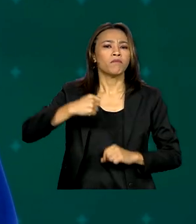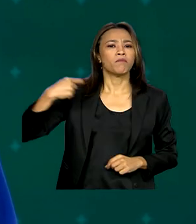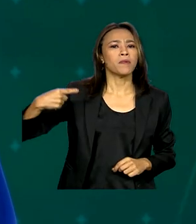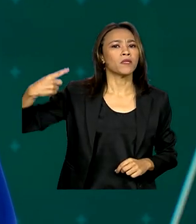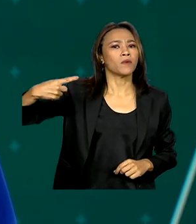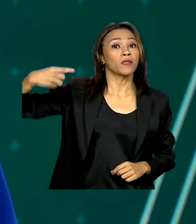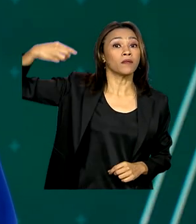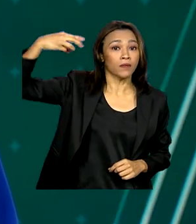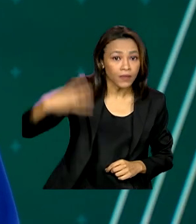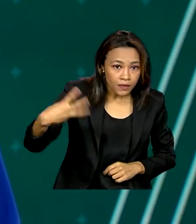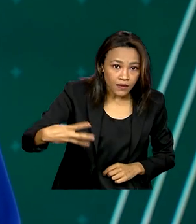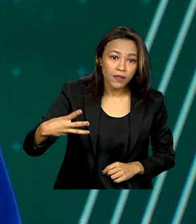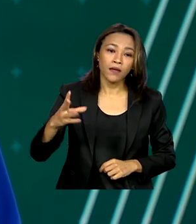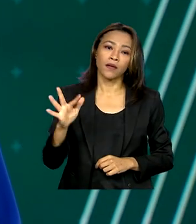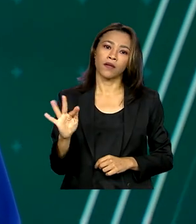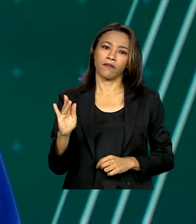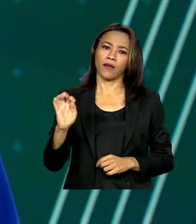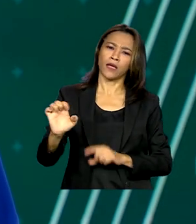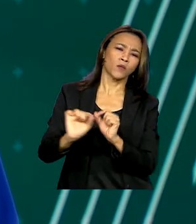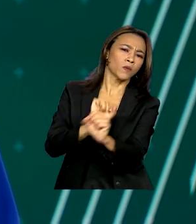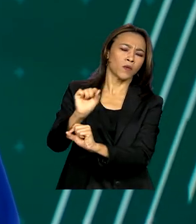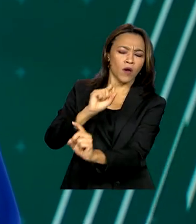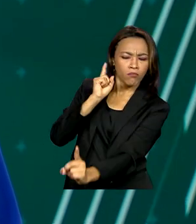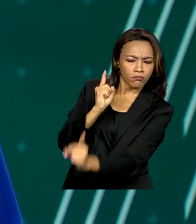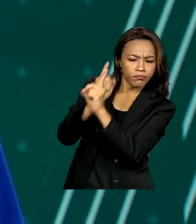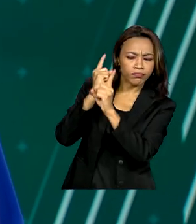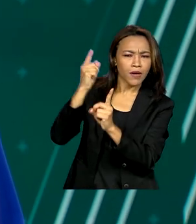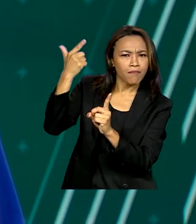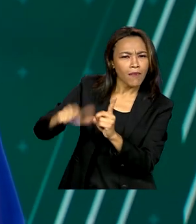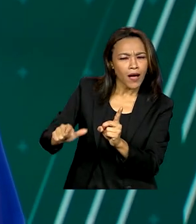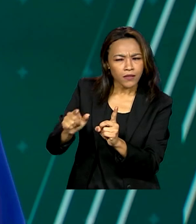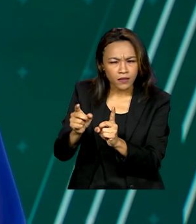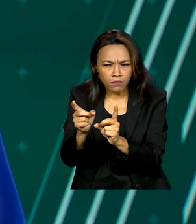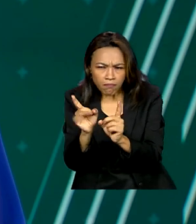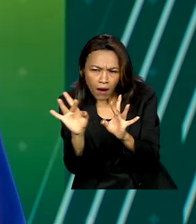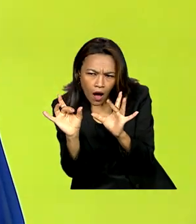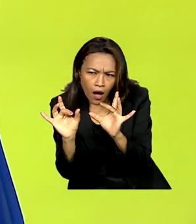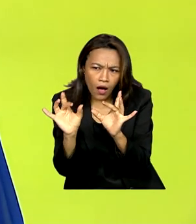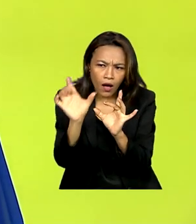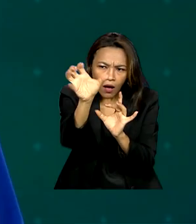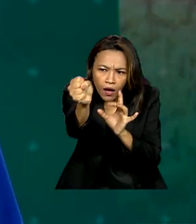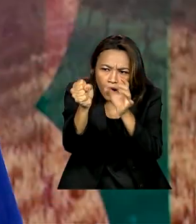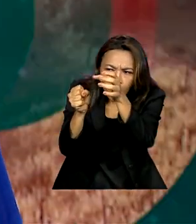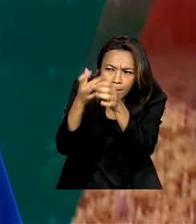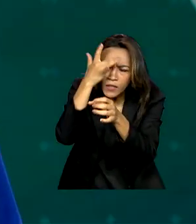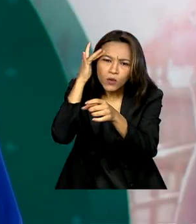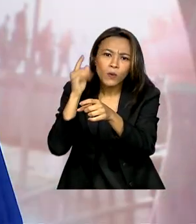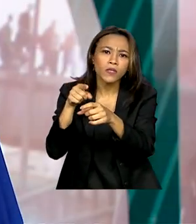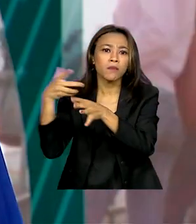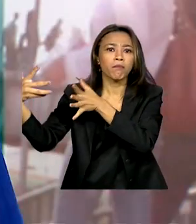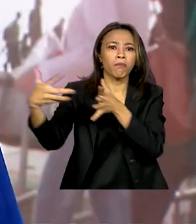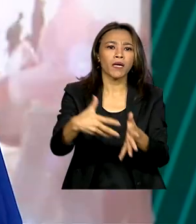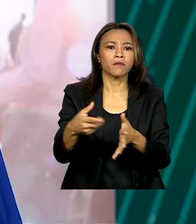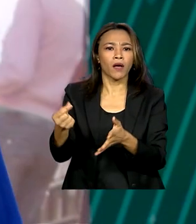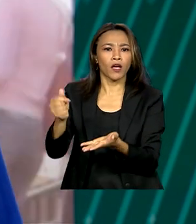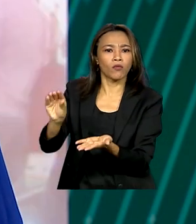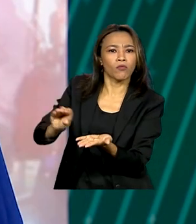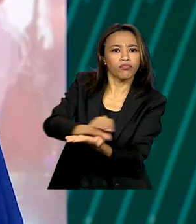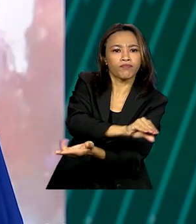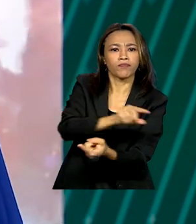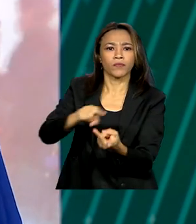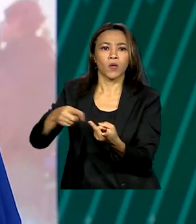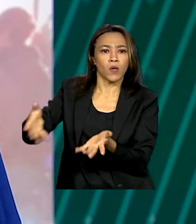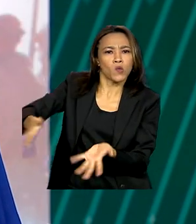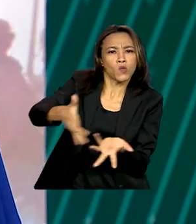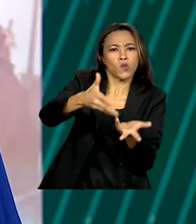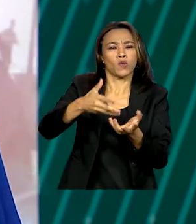Operação Lesa Pátria para identificar mais pessoas que participaram, financiaram ou fomentaram